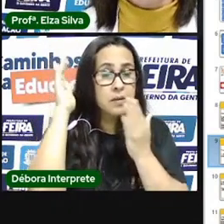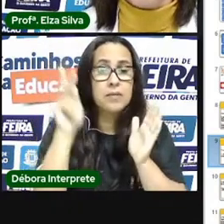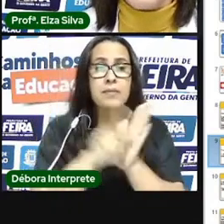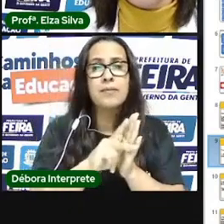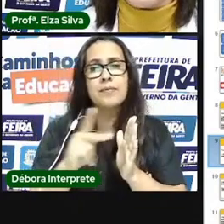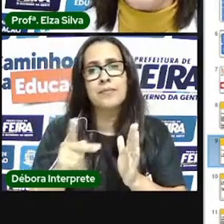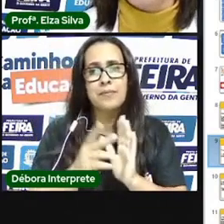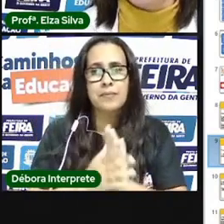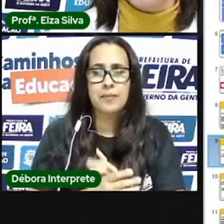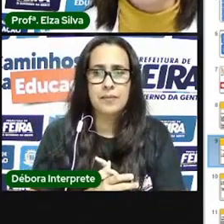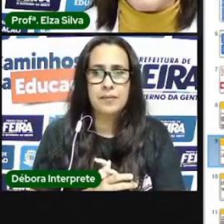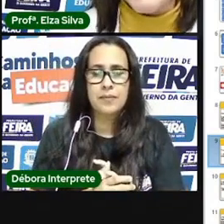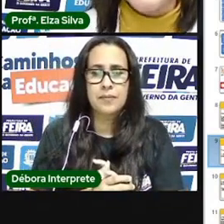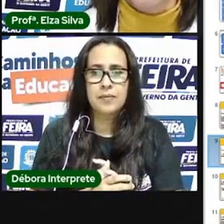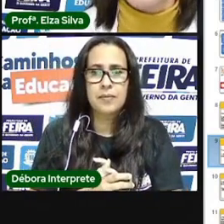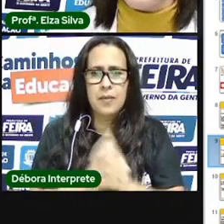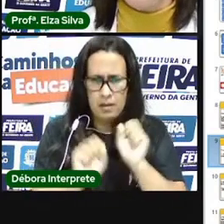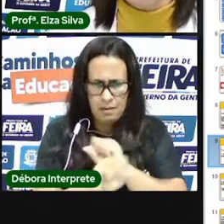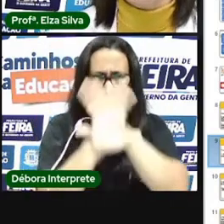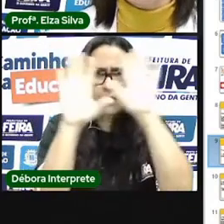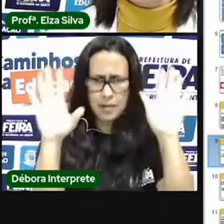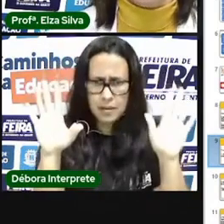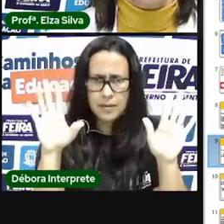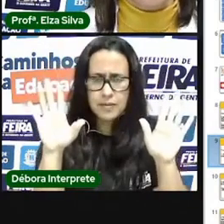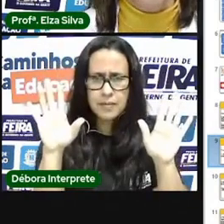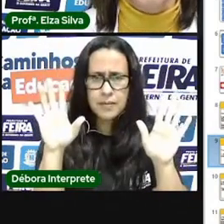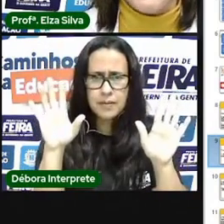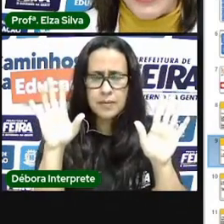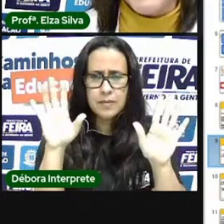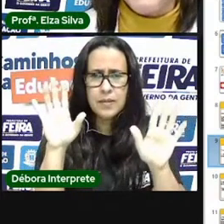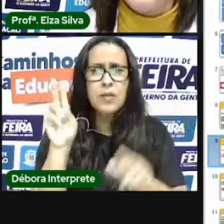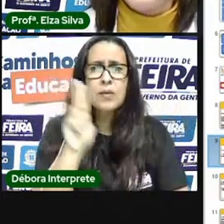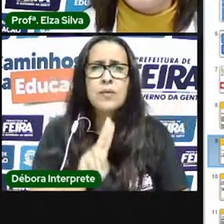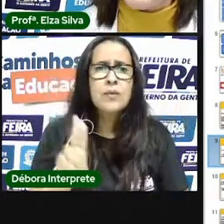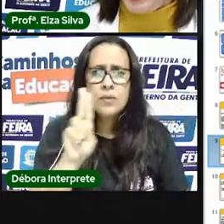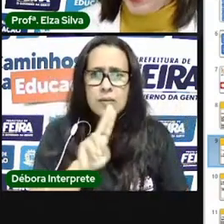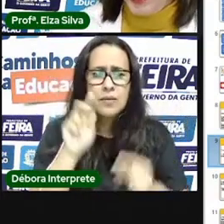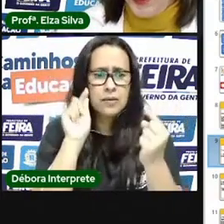quando é que a arte exerce essa função de utilidade?